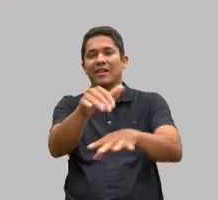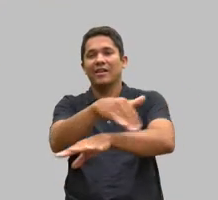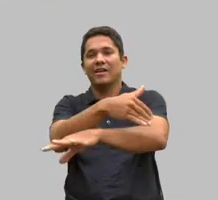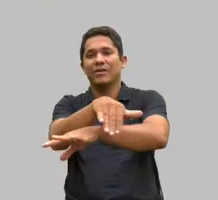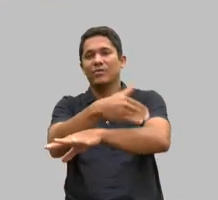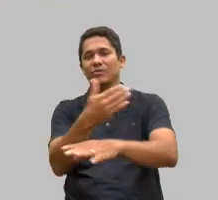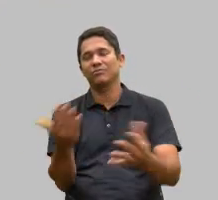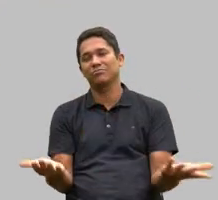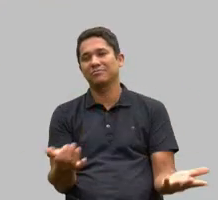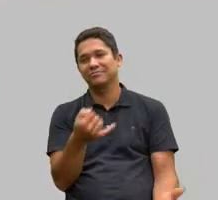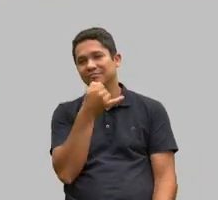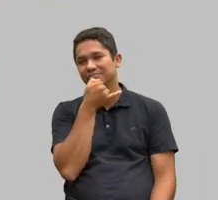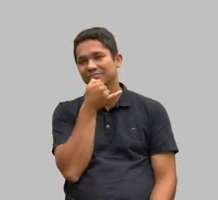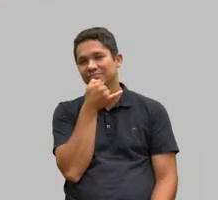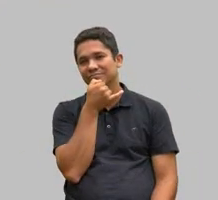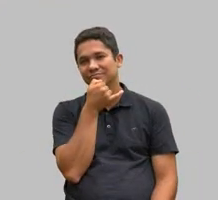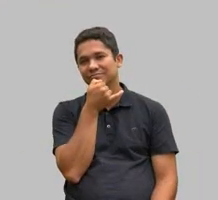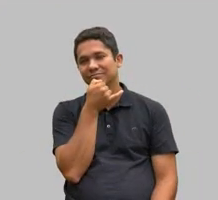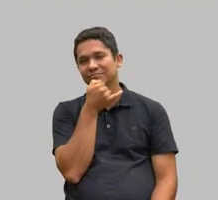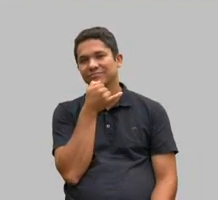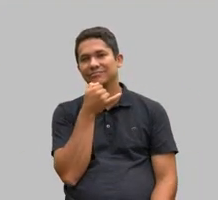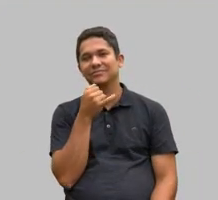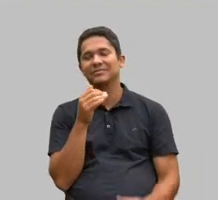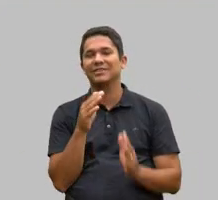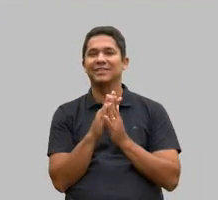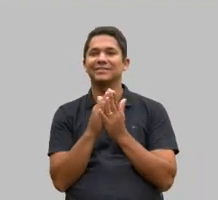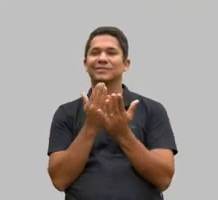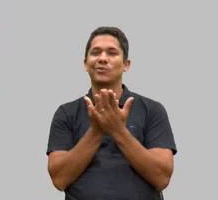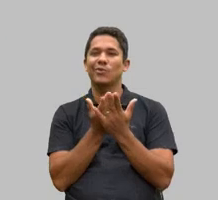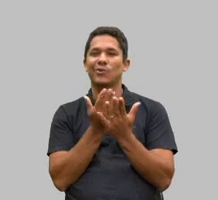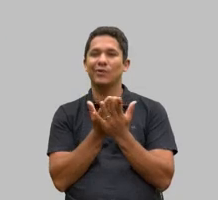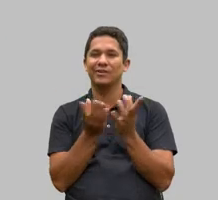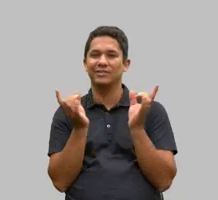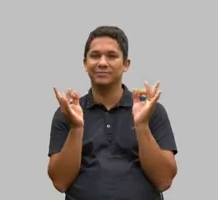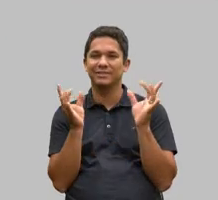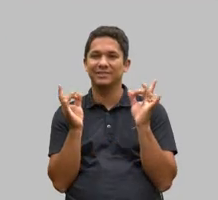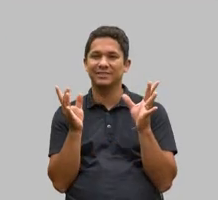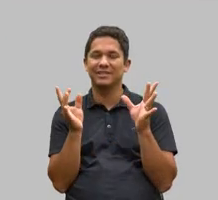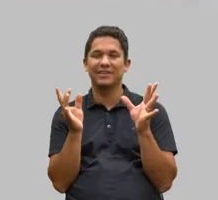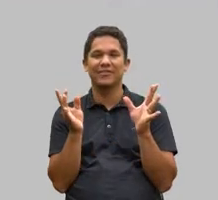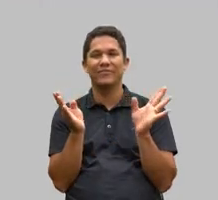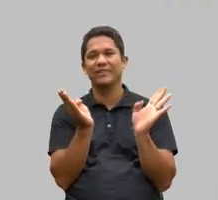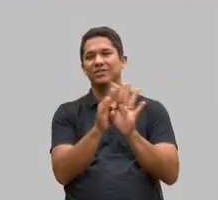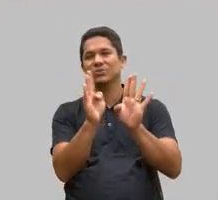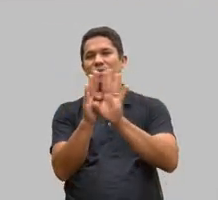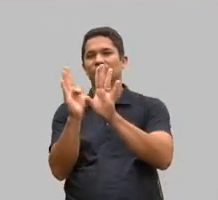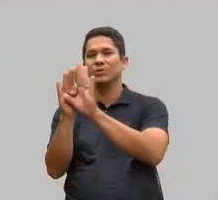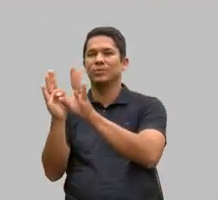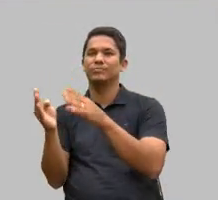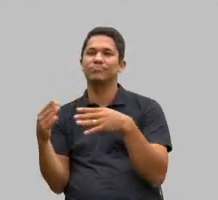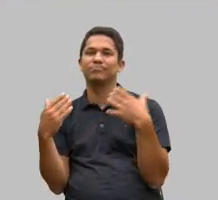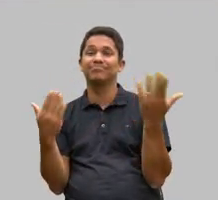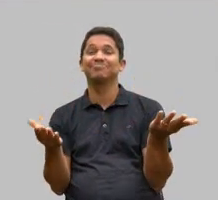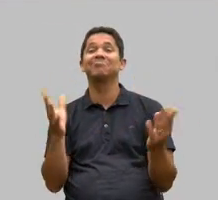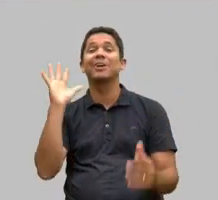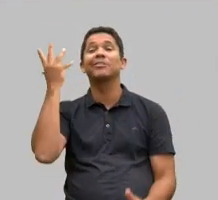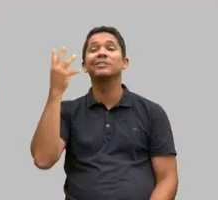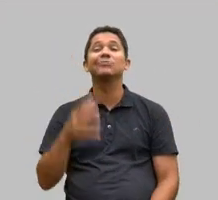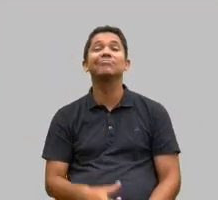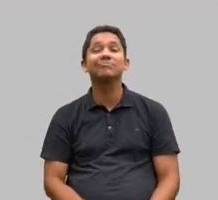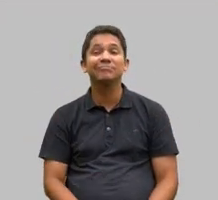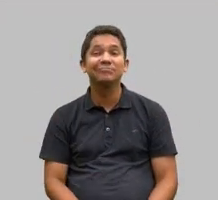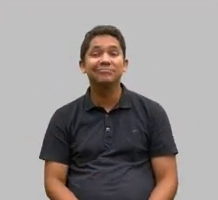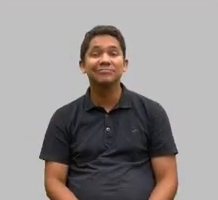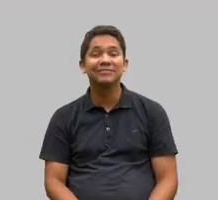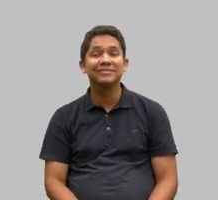infelizmente as escolas especiais foram fechadas e com isso o que acontece a